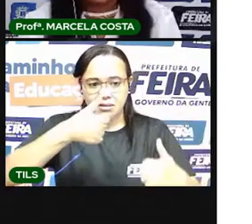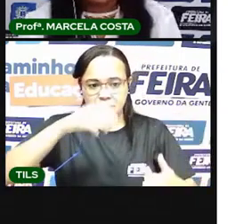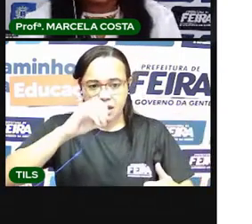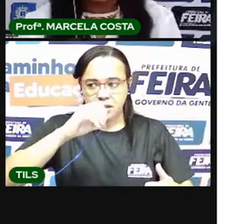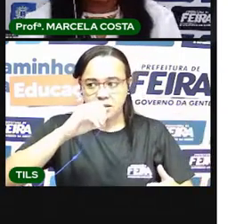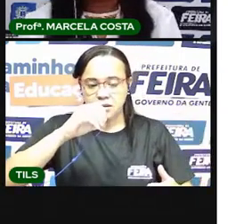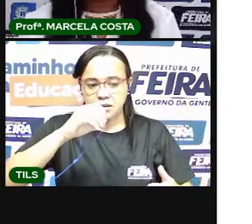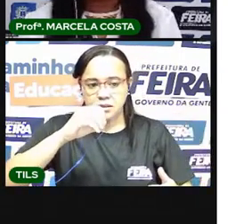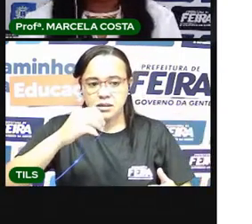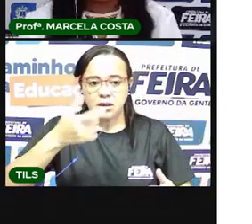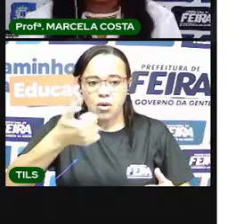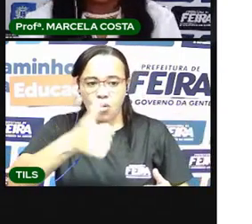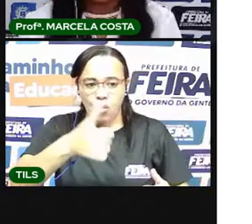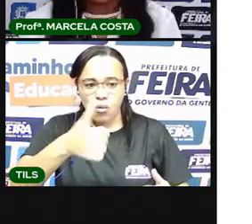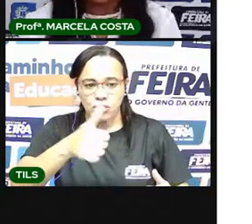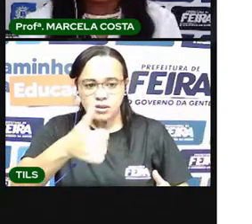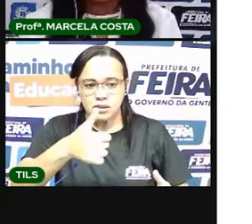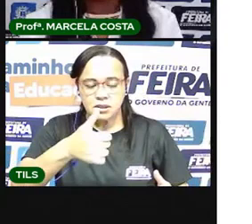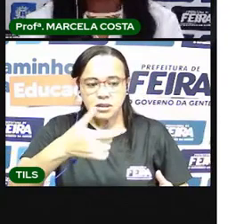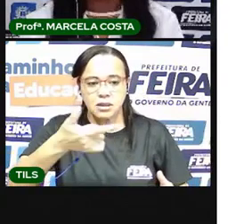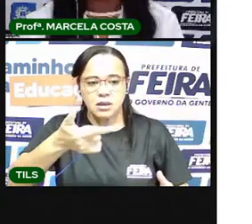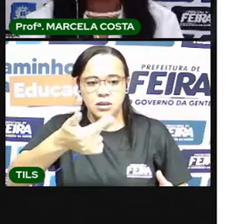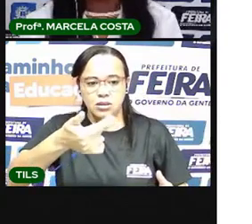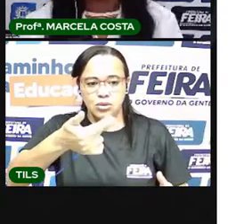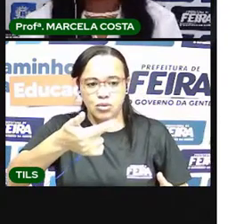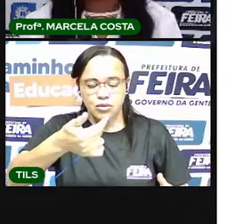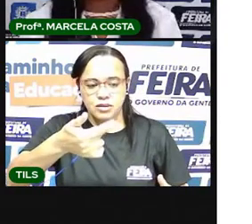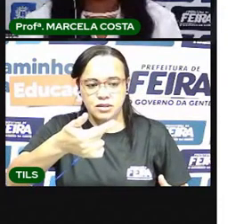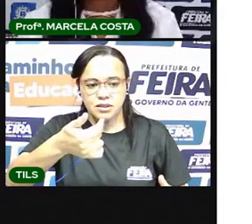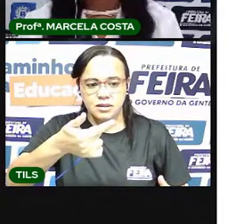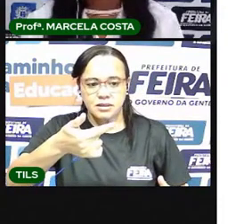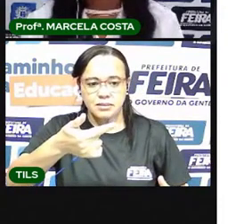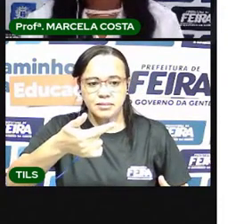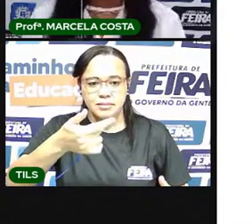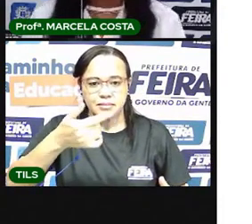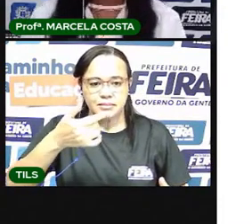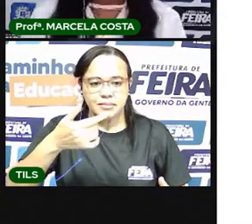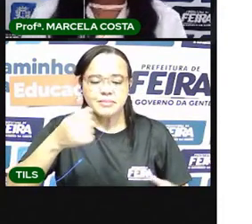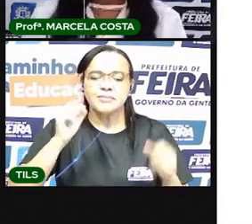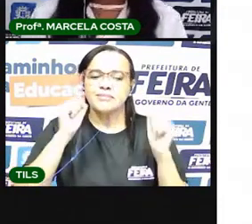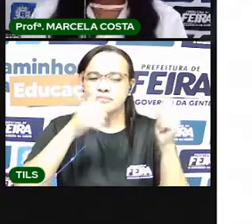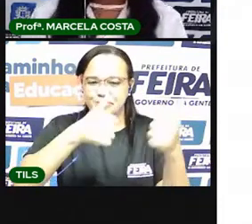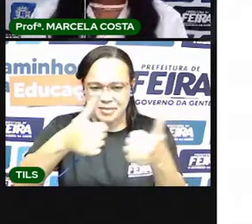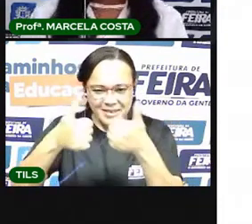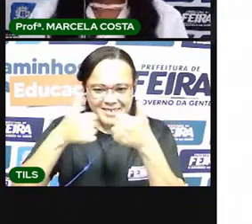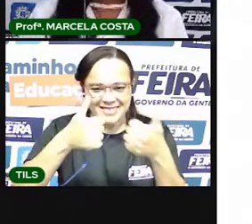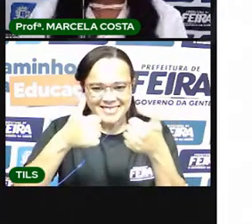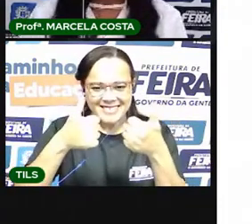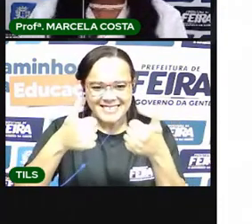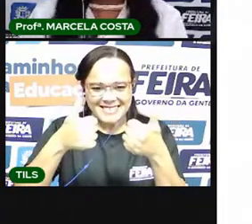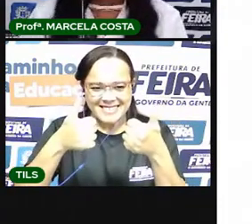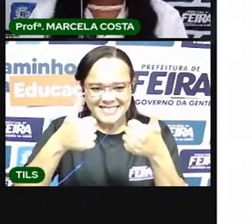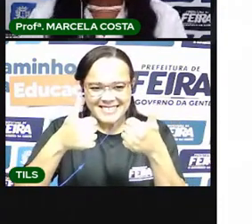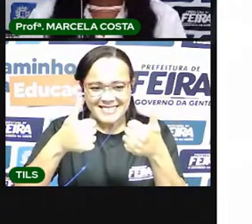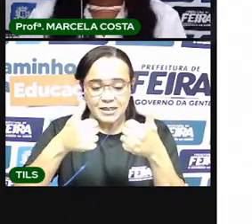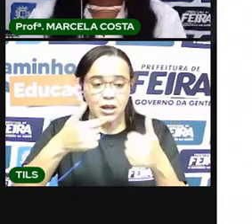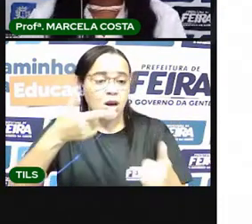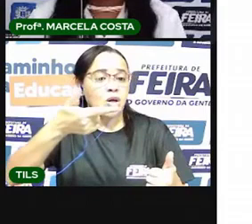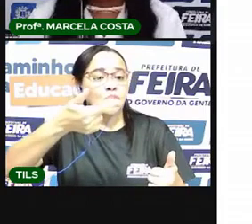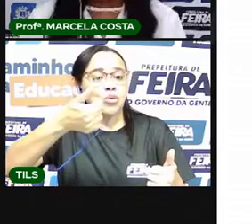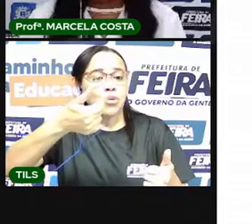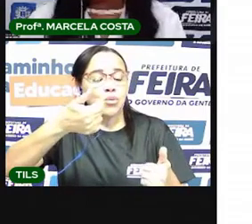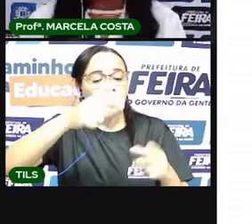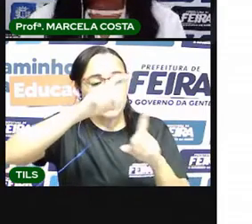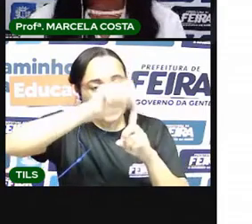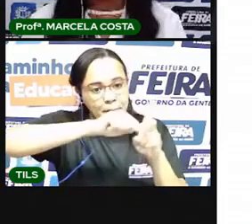10, 11, 12. Muito bem! Tem 12 meses no